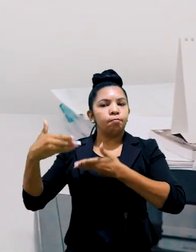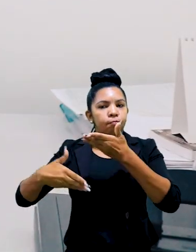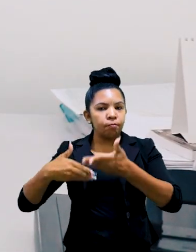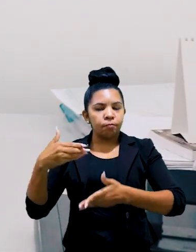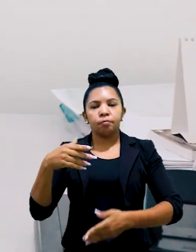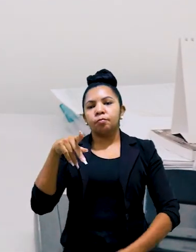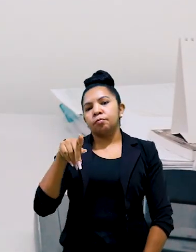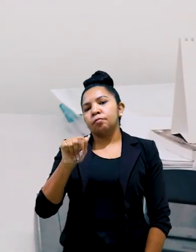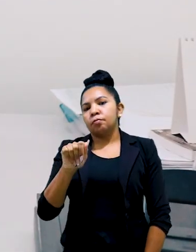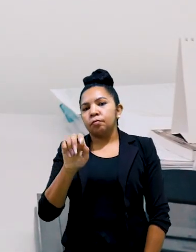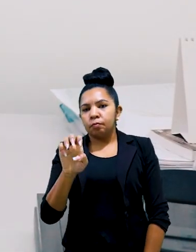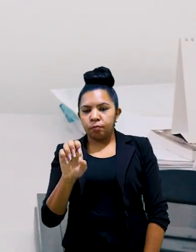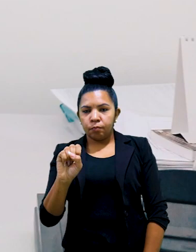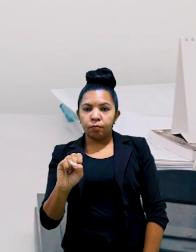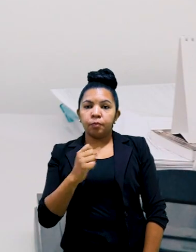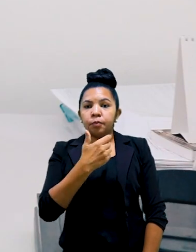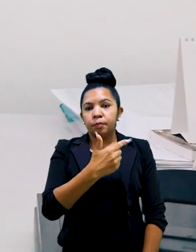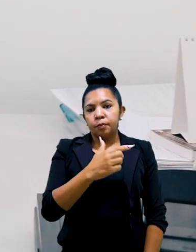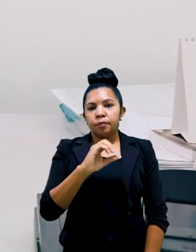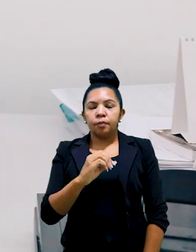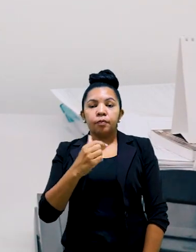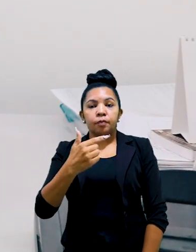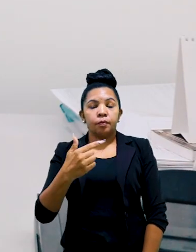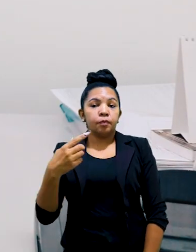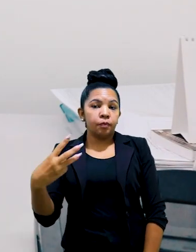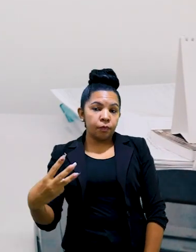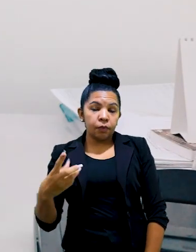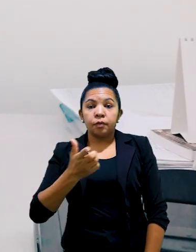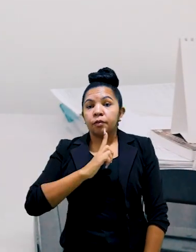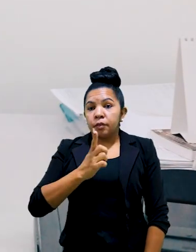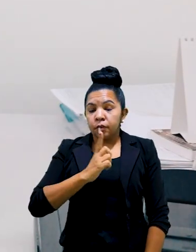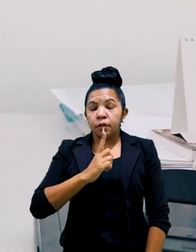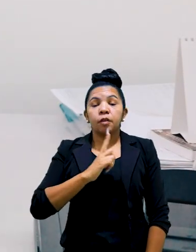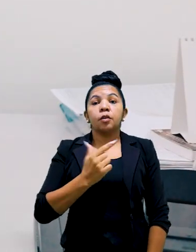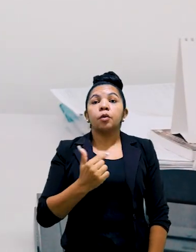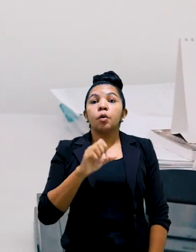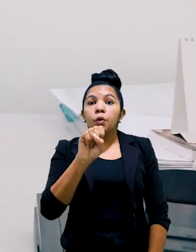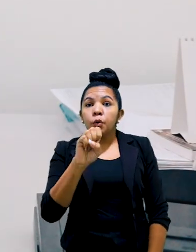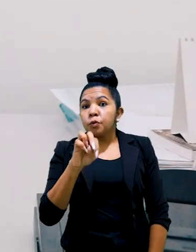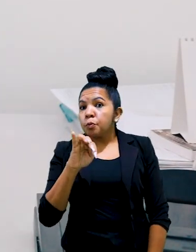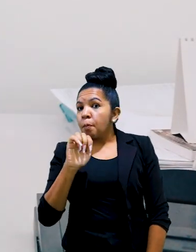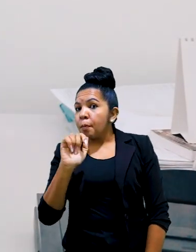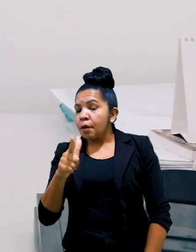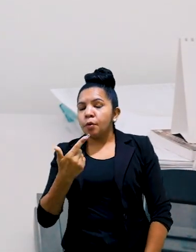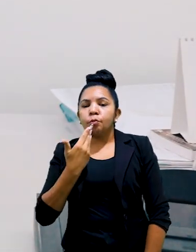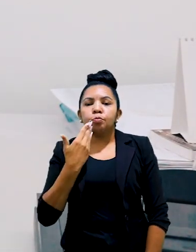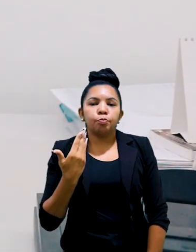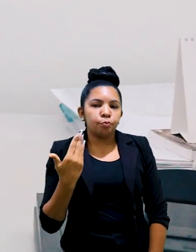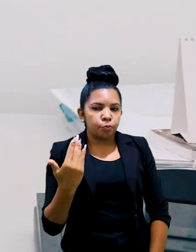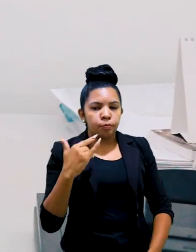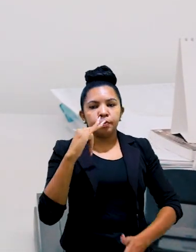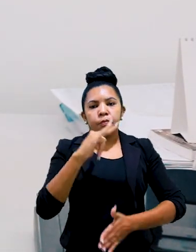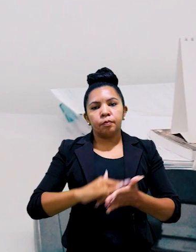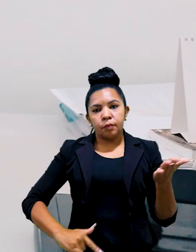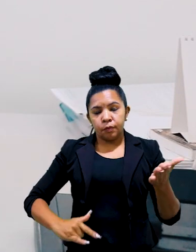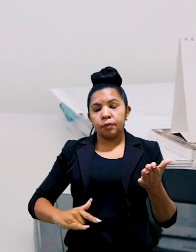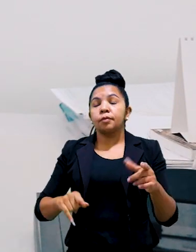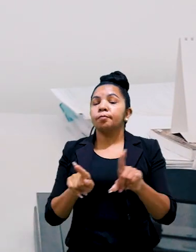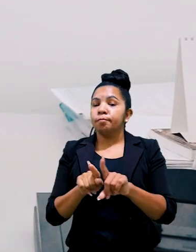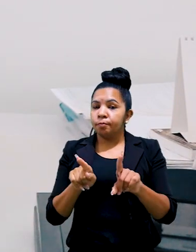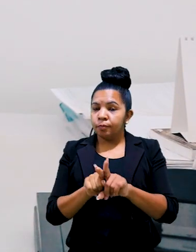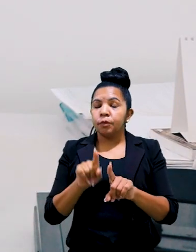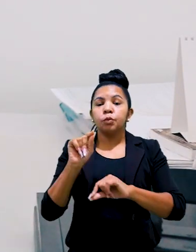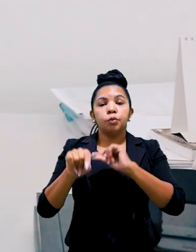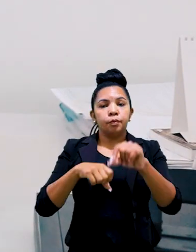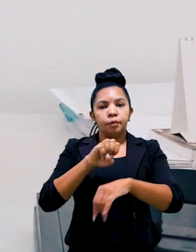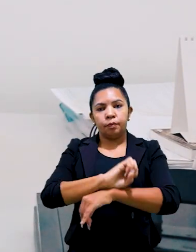edital de isenção para o Paz 2023. Então nós tivemos 8 mil isenções solicitadas e deferidas. Então, diante